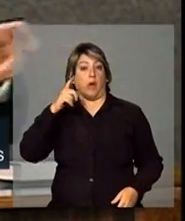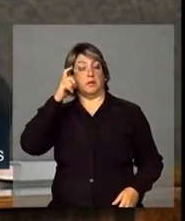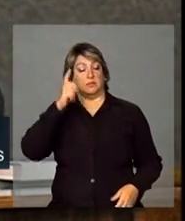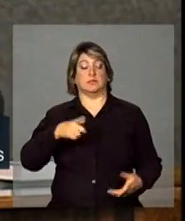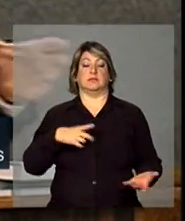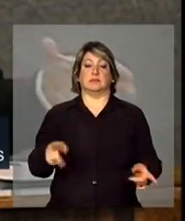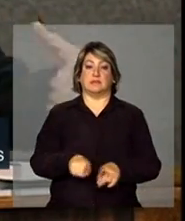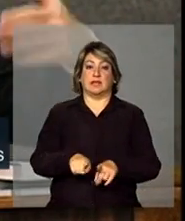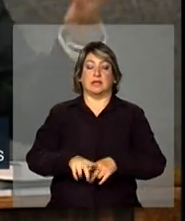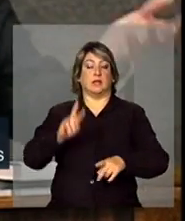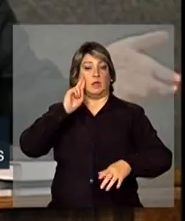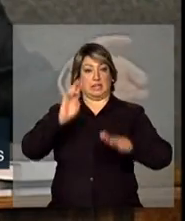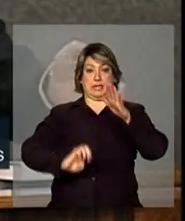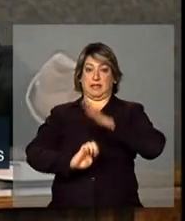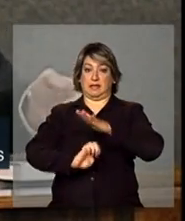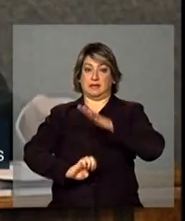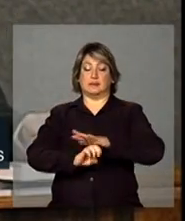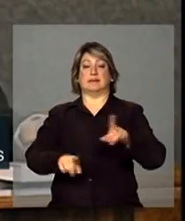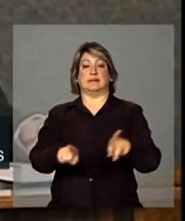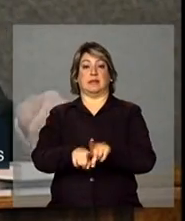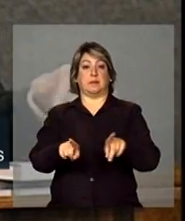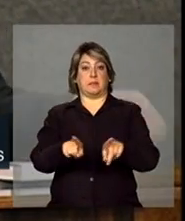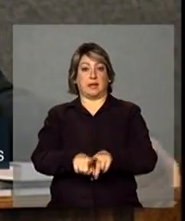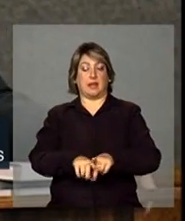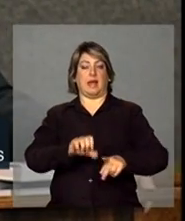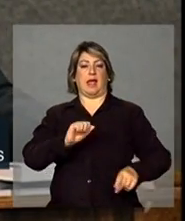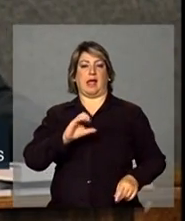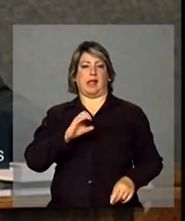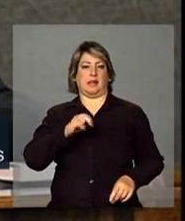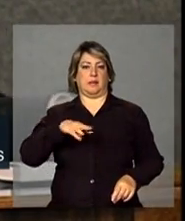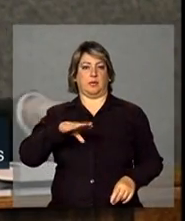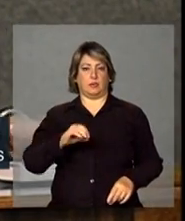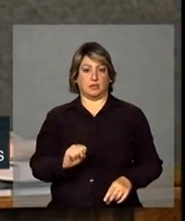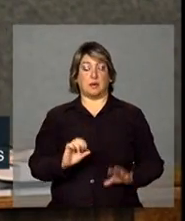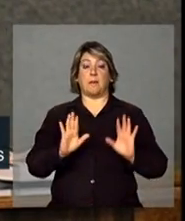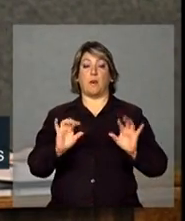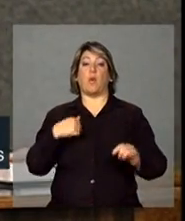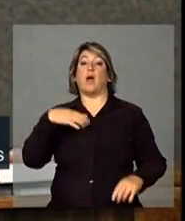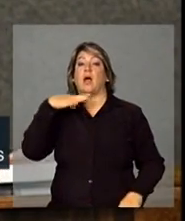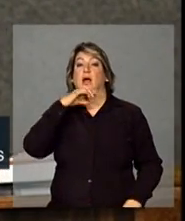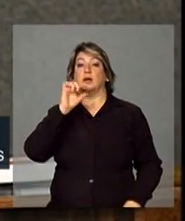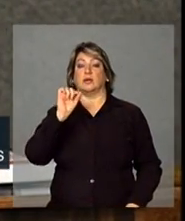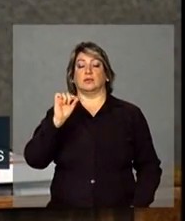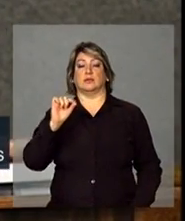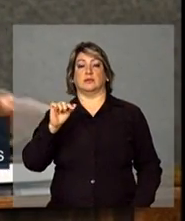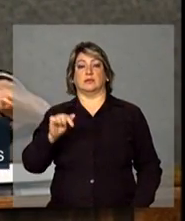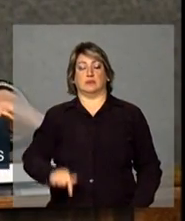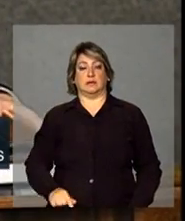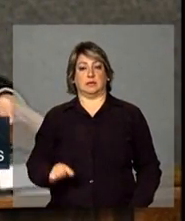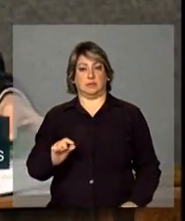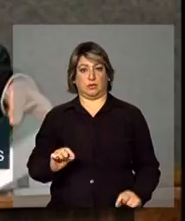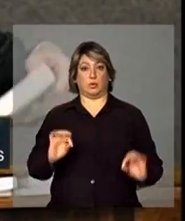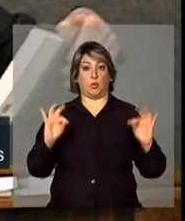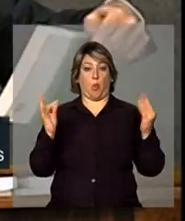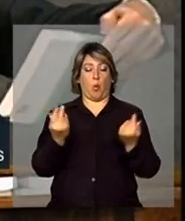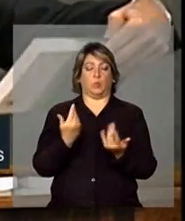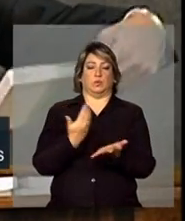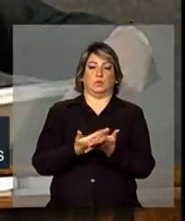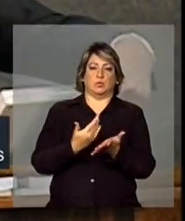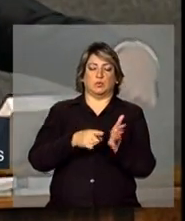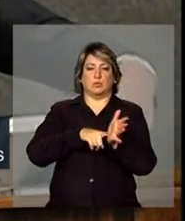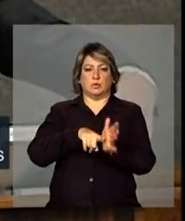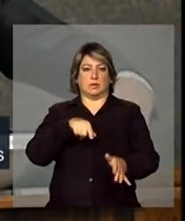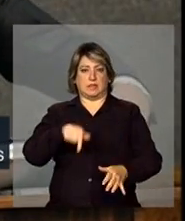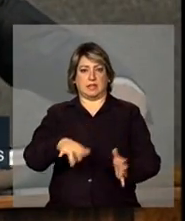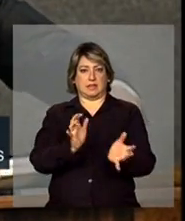empresários e aos acadêmicos. Mas o que eu acho é que talvez a gente tenha dado, como os outros estudos dessa série